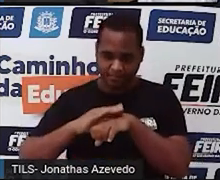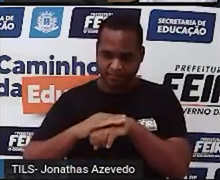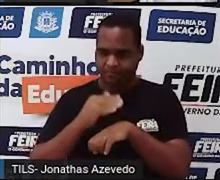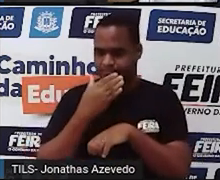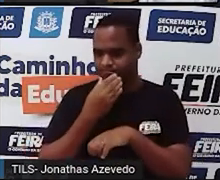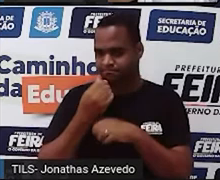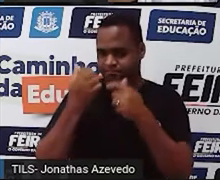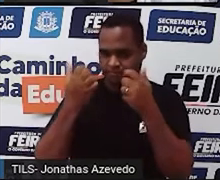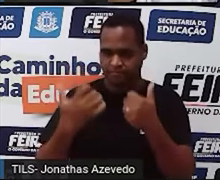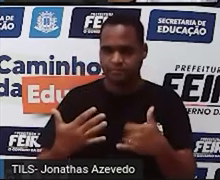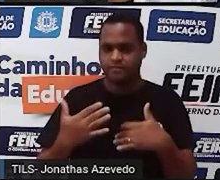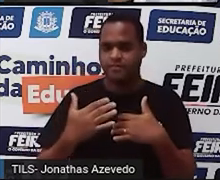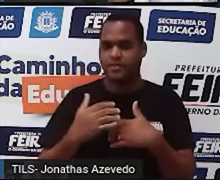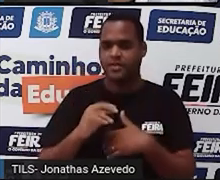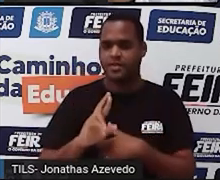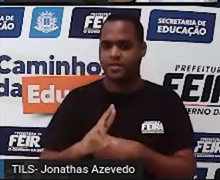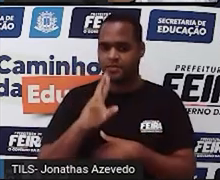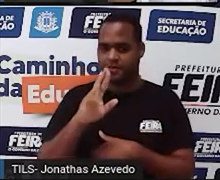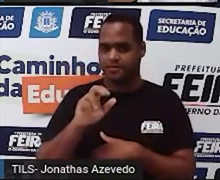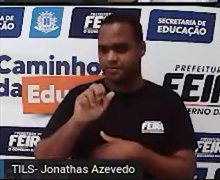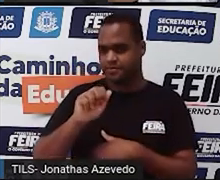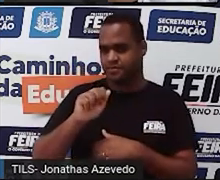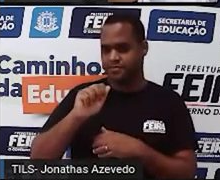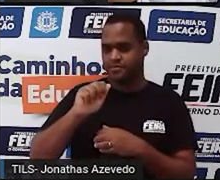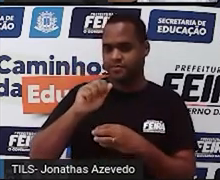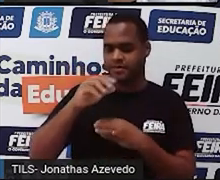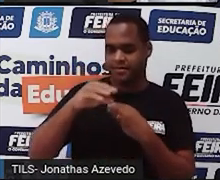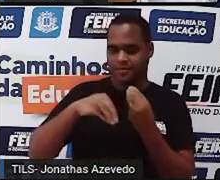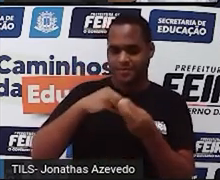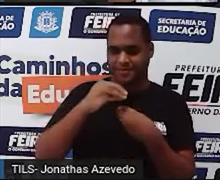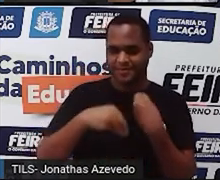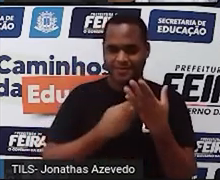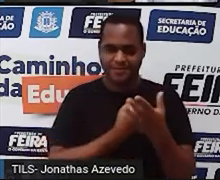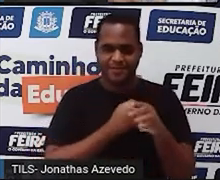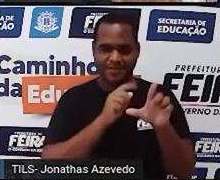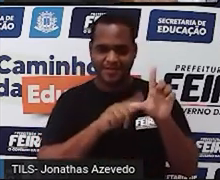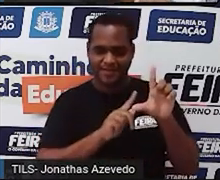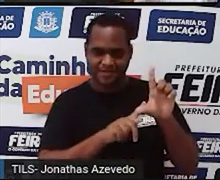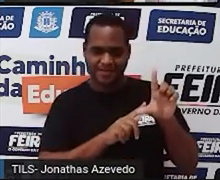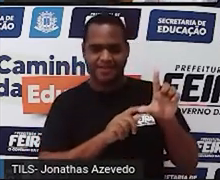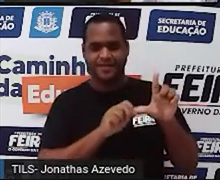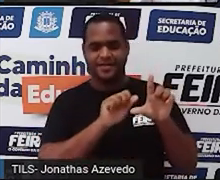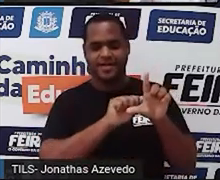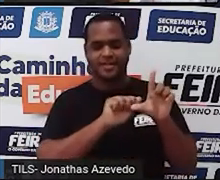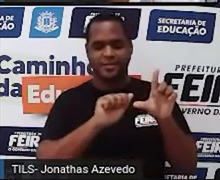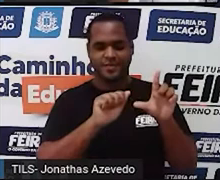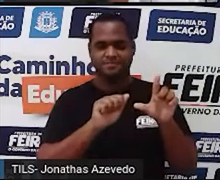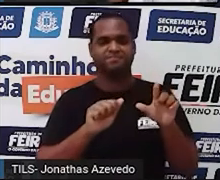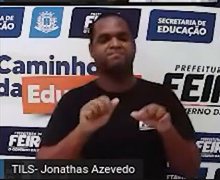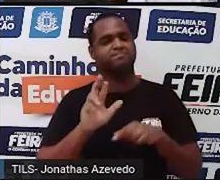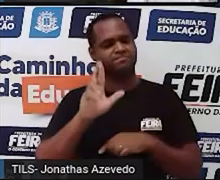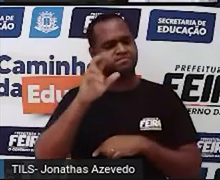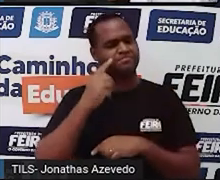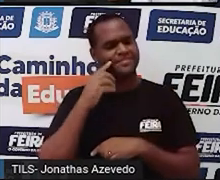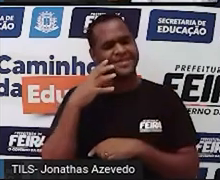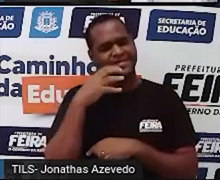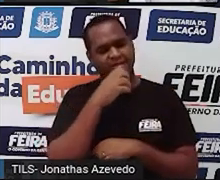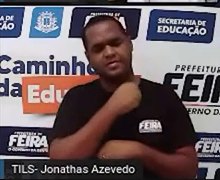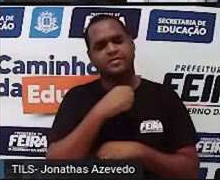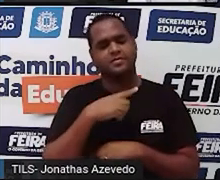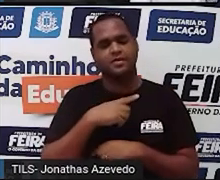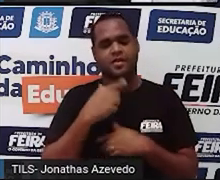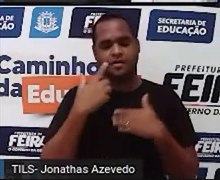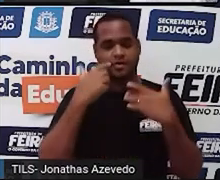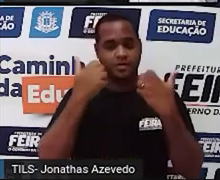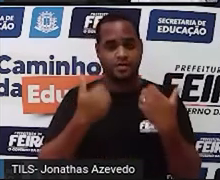Ele é chamado de pai da álgebra. Olha só que legal, né? Mas, então, vem aqui rapidinho comigo. Vamos conhecer um